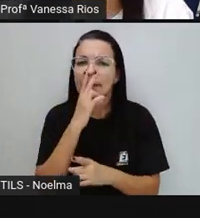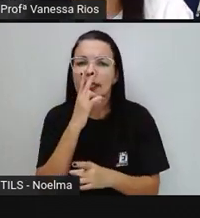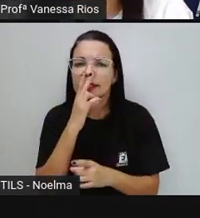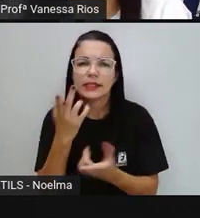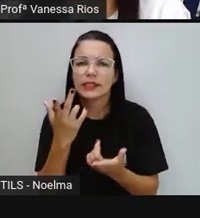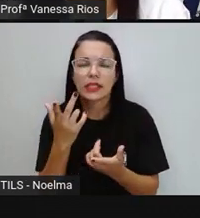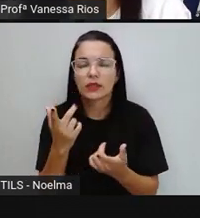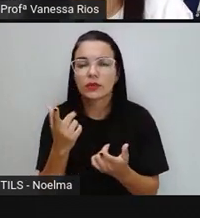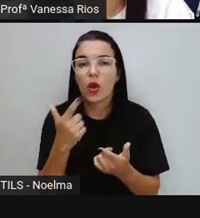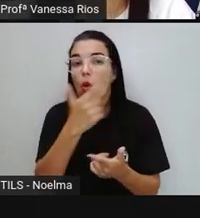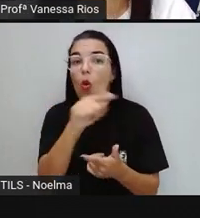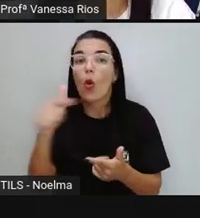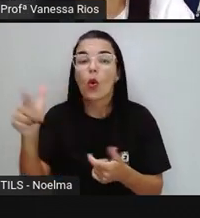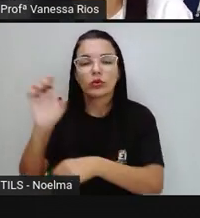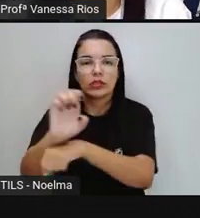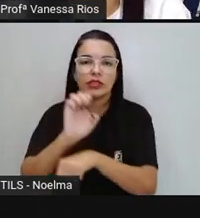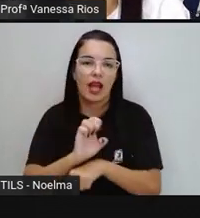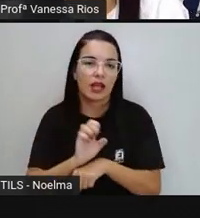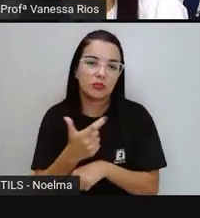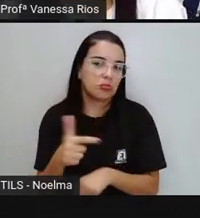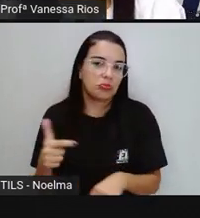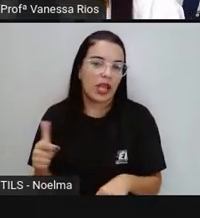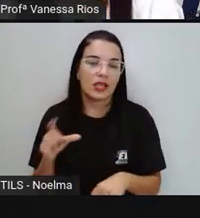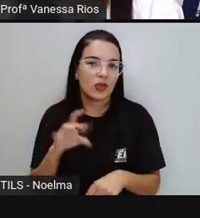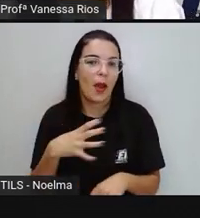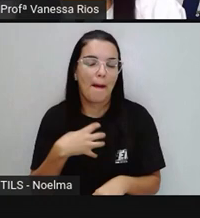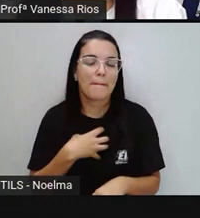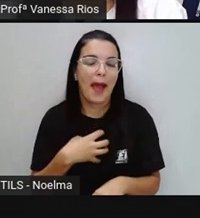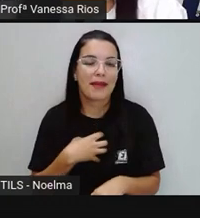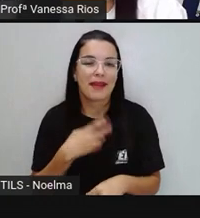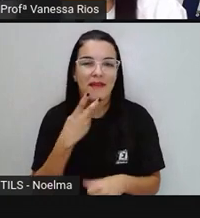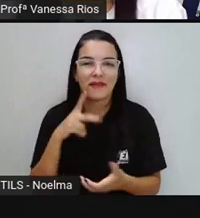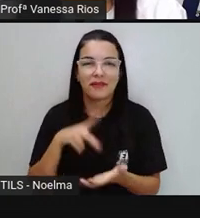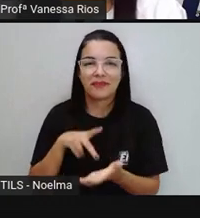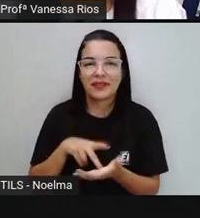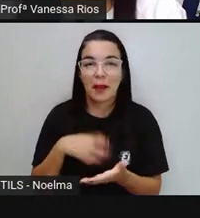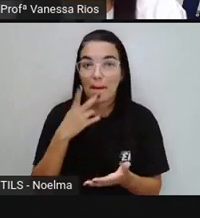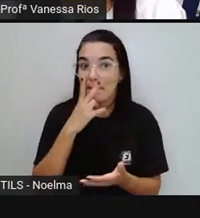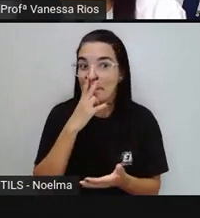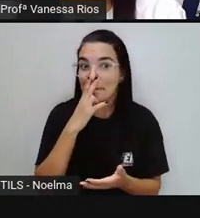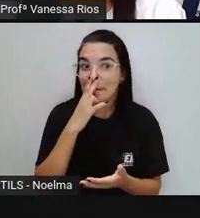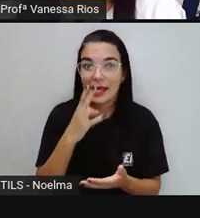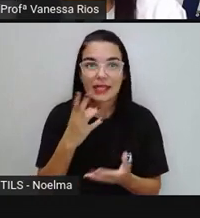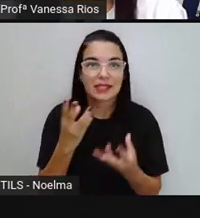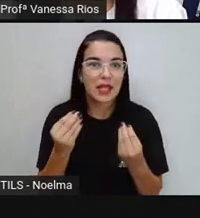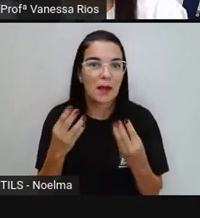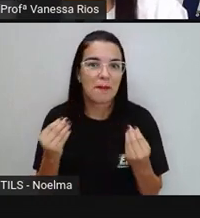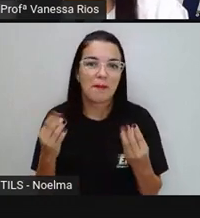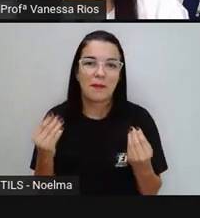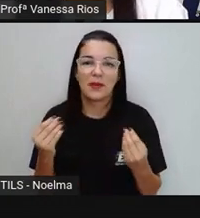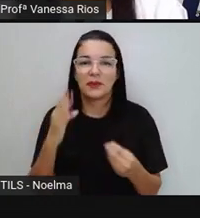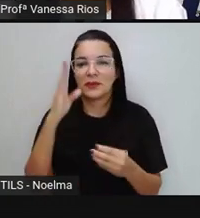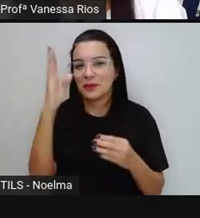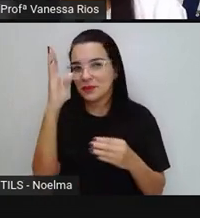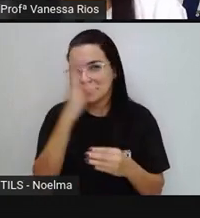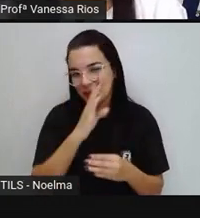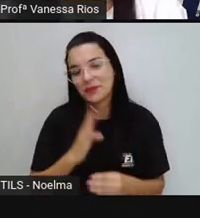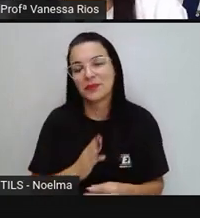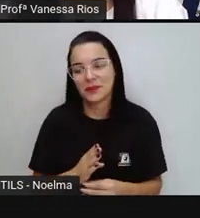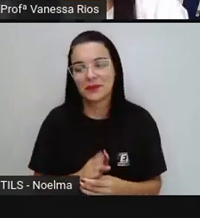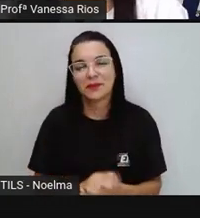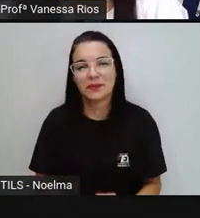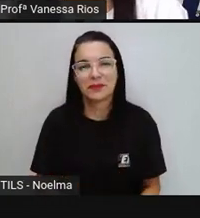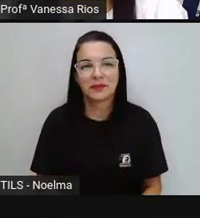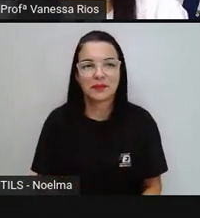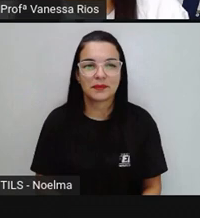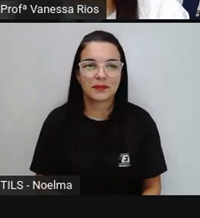ou semelhante aí nos outros estados. Mas a Bahia tem aí essa semelhança em seu formato com o próprio formato